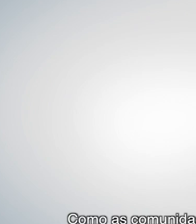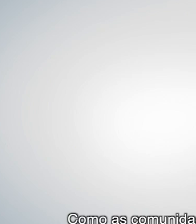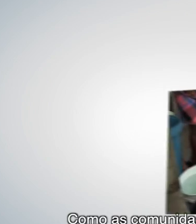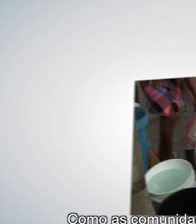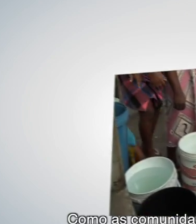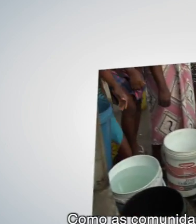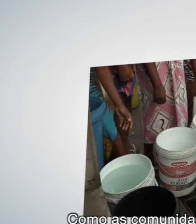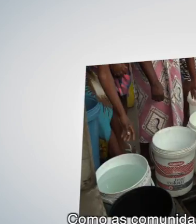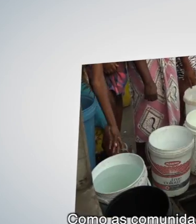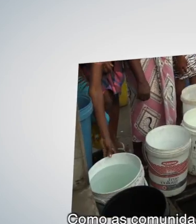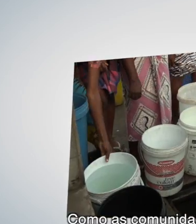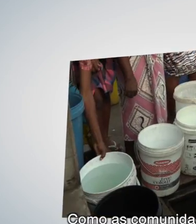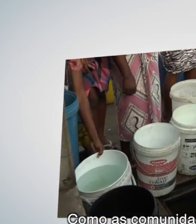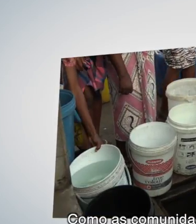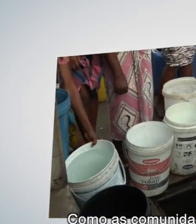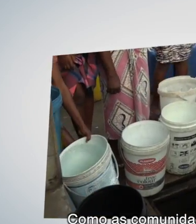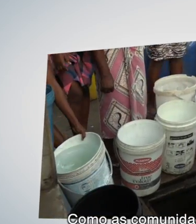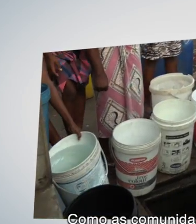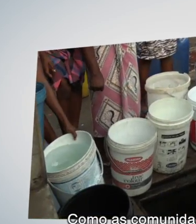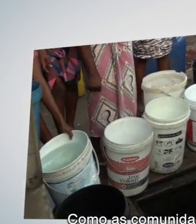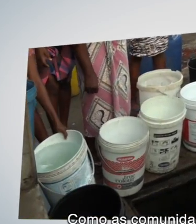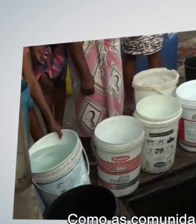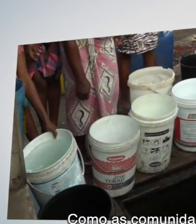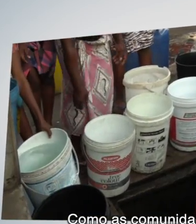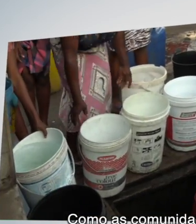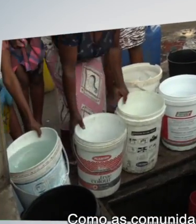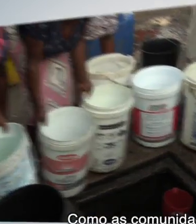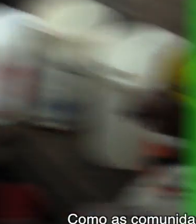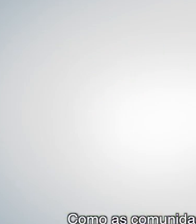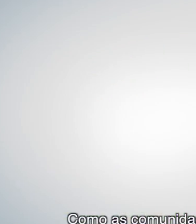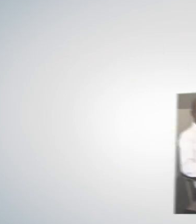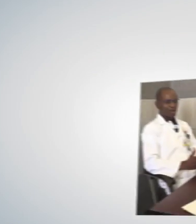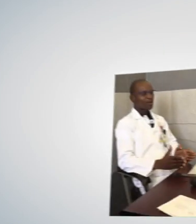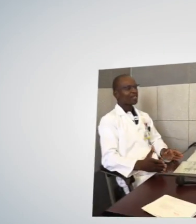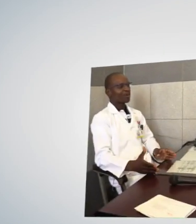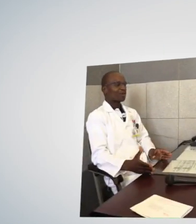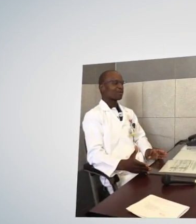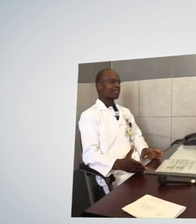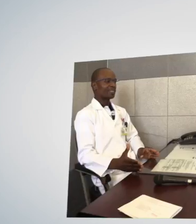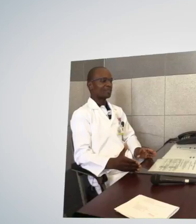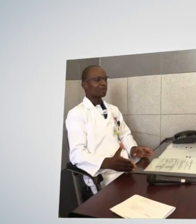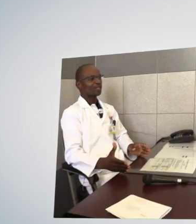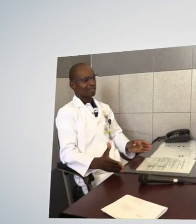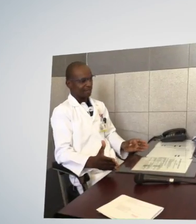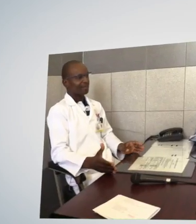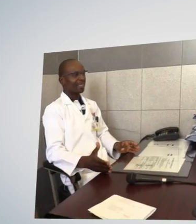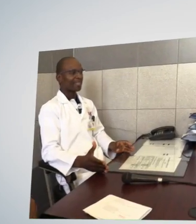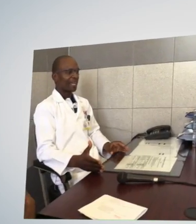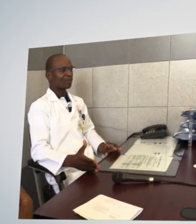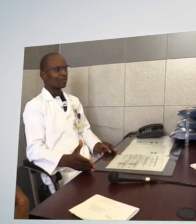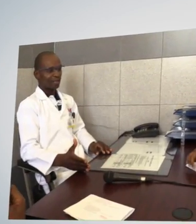Como as comunidades sobrevivem à crise de água na cidade de Maputo? Perto de 4 mil mulheres são